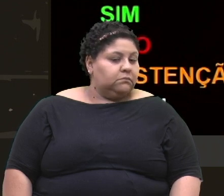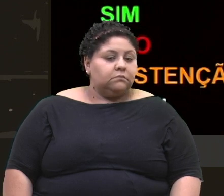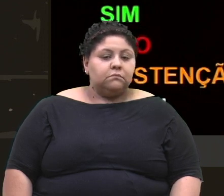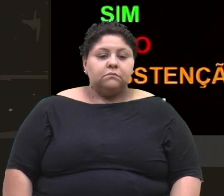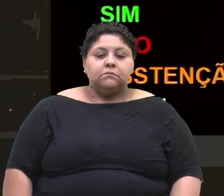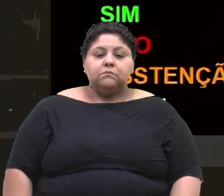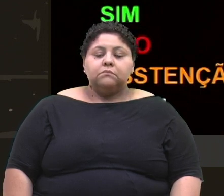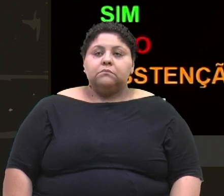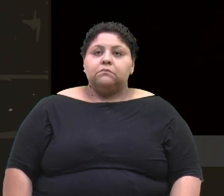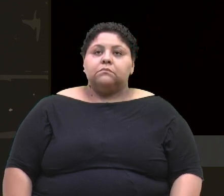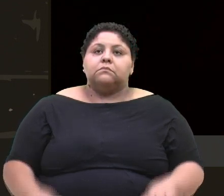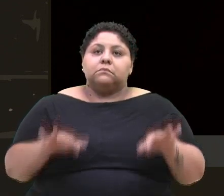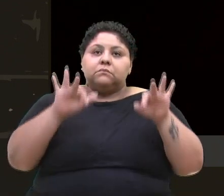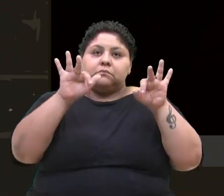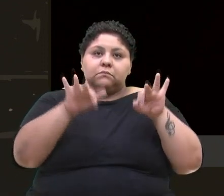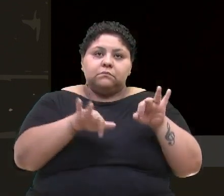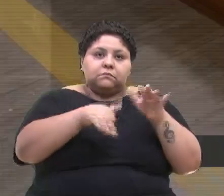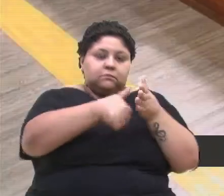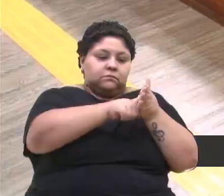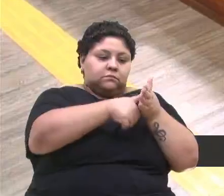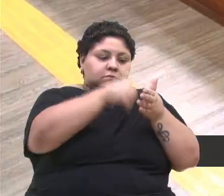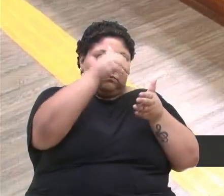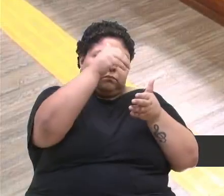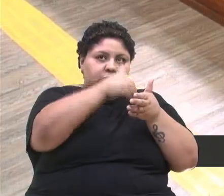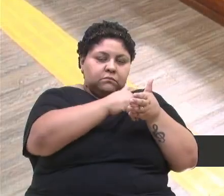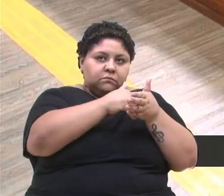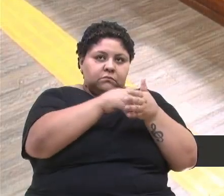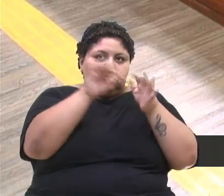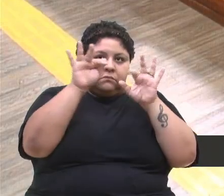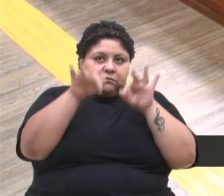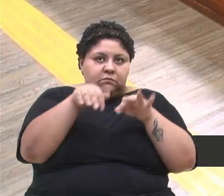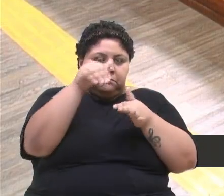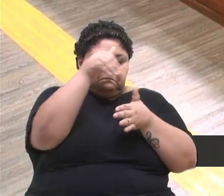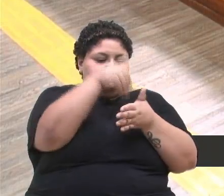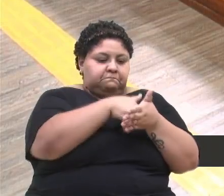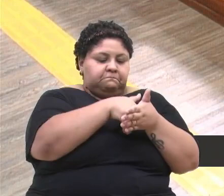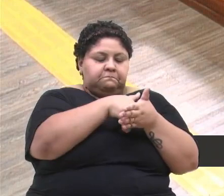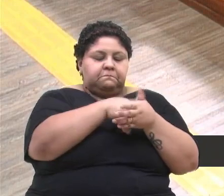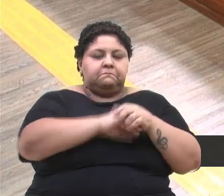Encerrado o registro dos votos. Encerrada a votação.